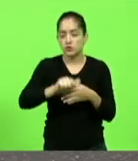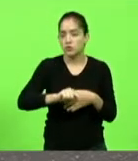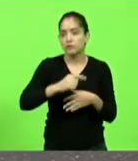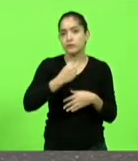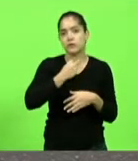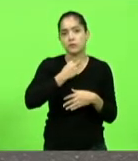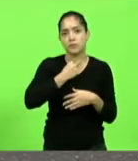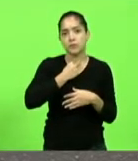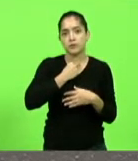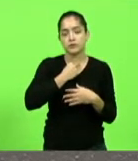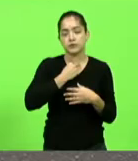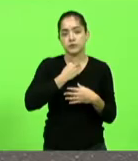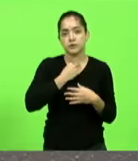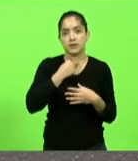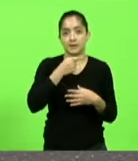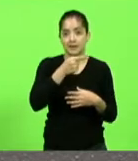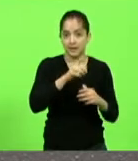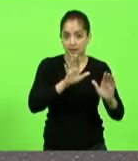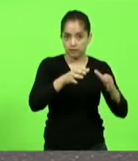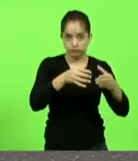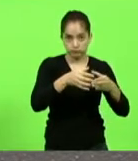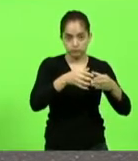que o agricultor